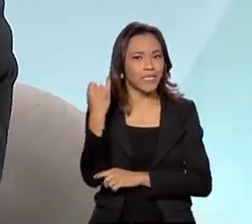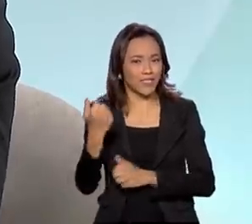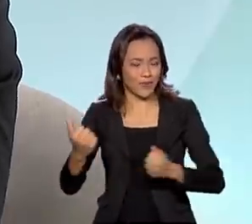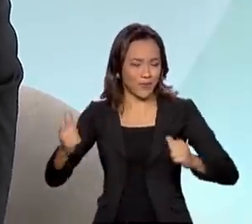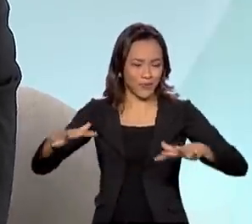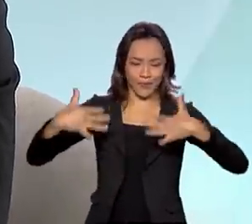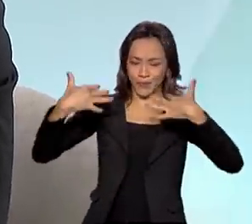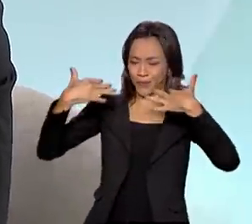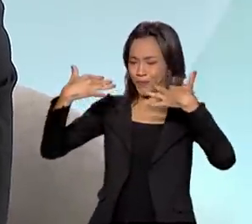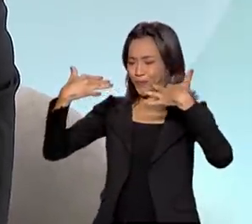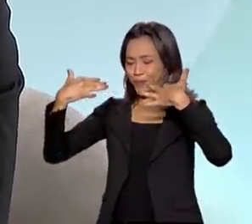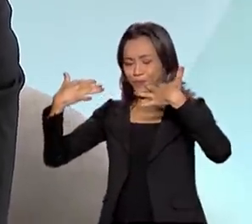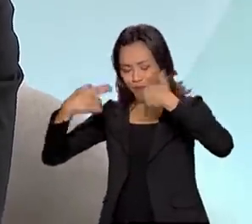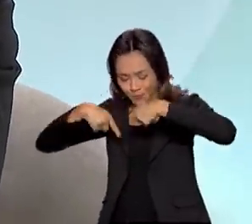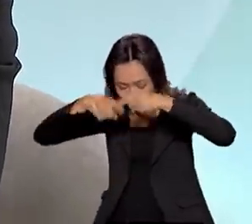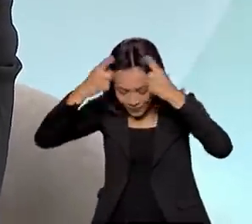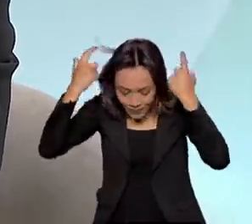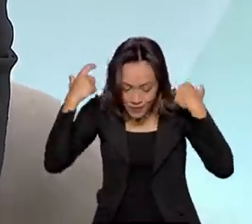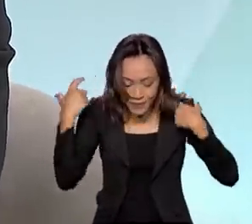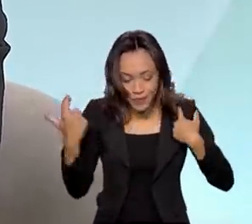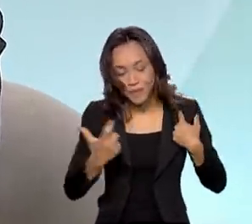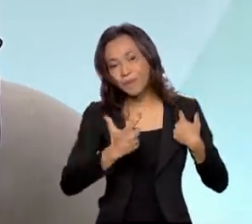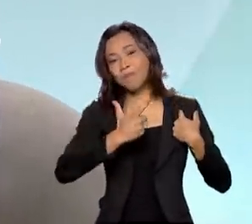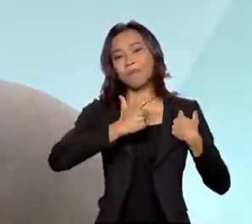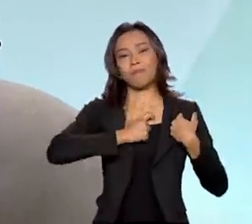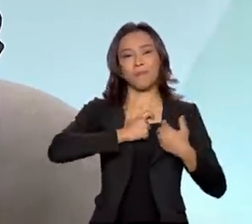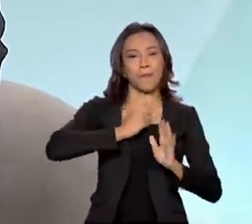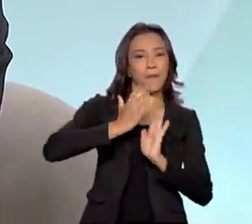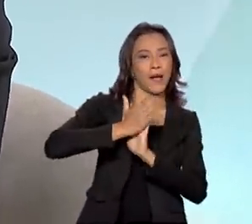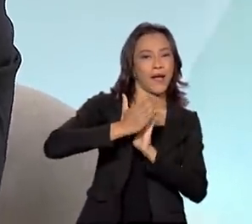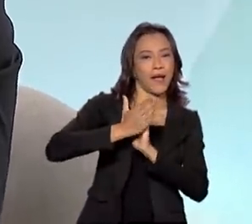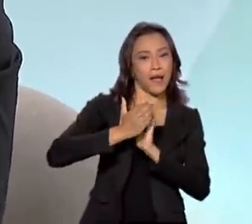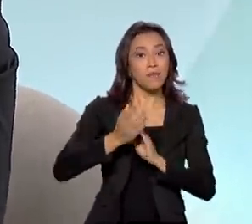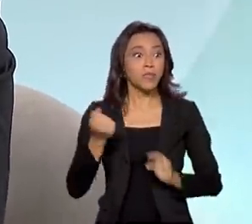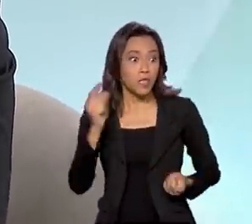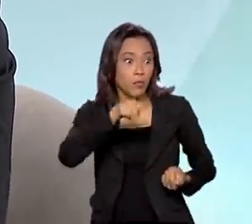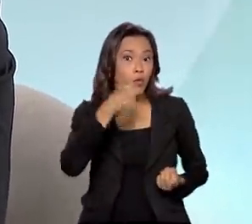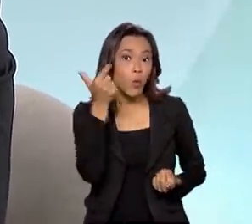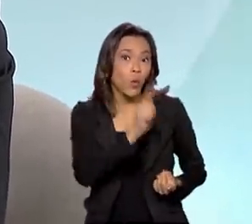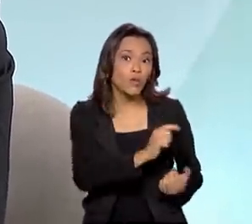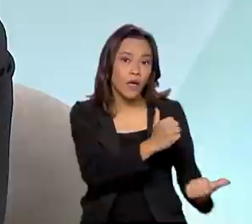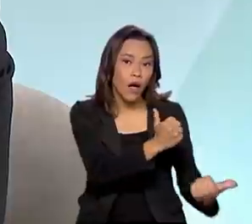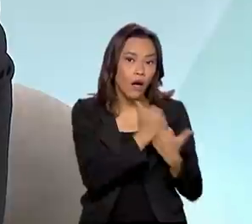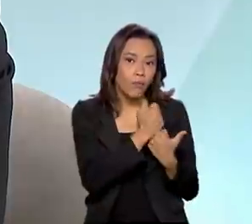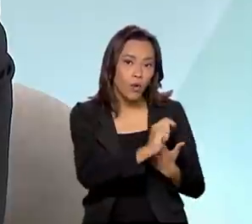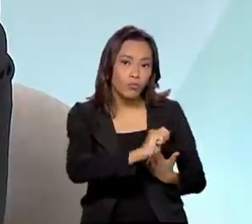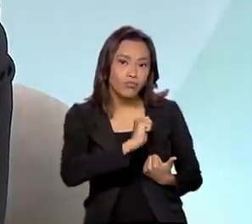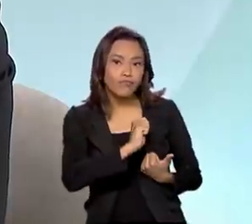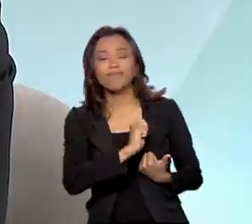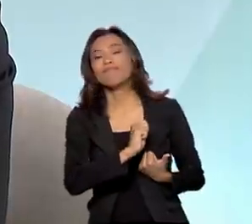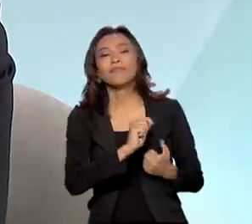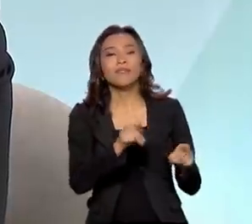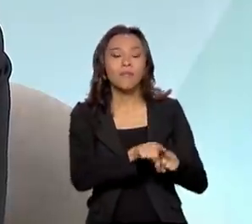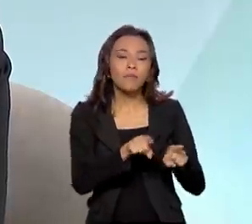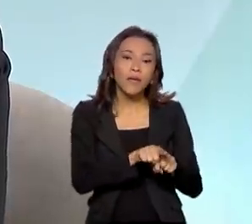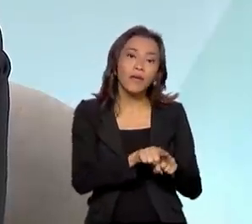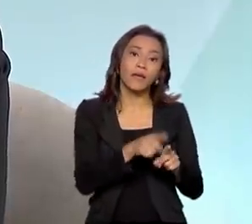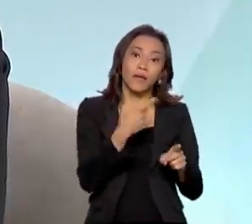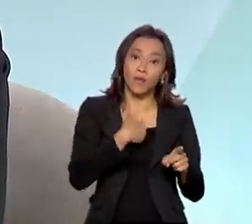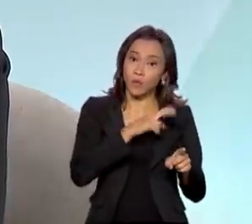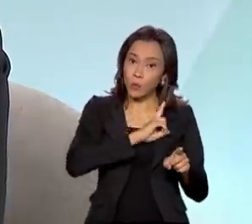glória, e para alguns inclusive conseguem um patrocínio aqui ou outro acolá, mas o que de fato dá serenidade,